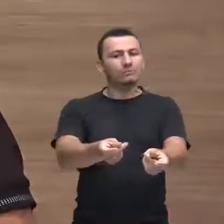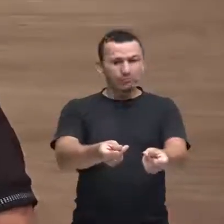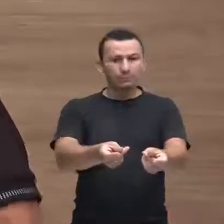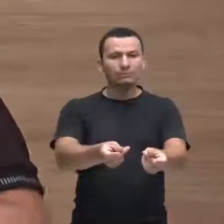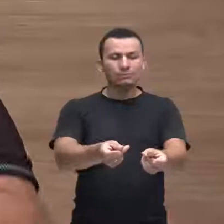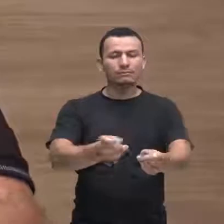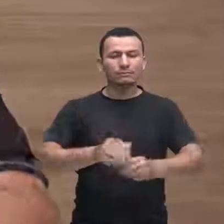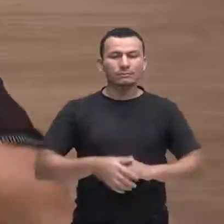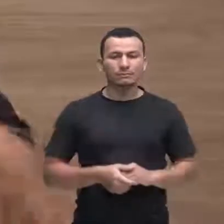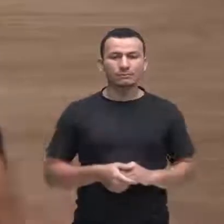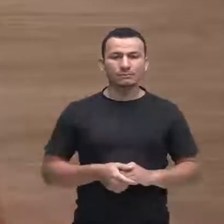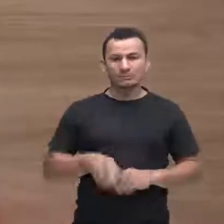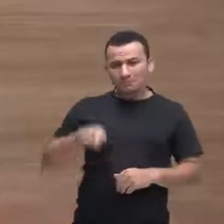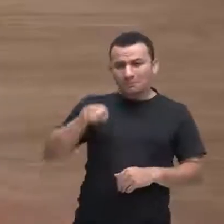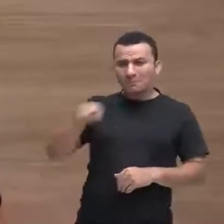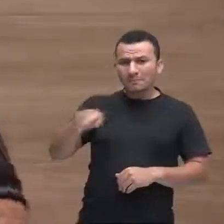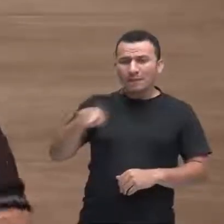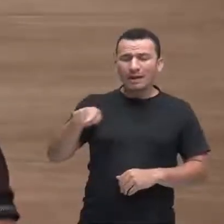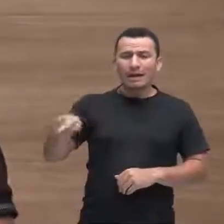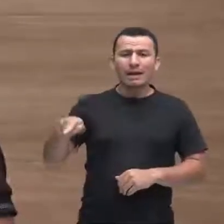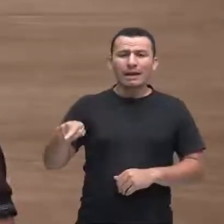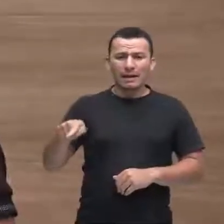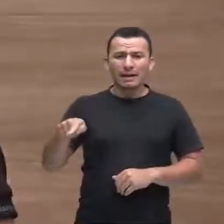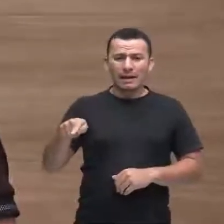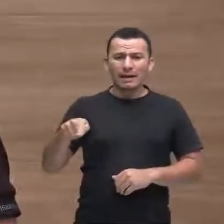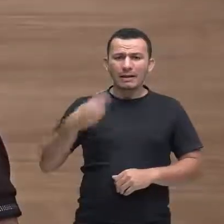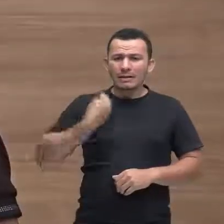Paulo vivencia essa tristeza